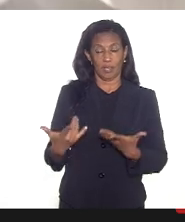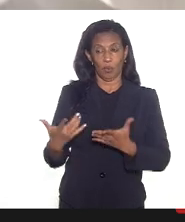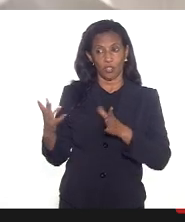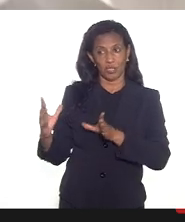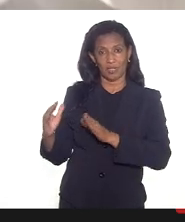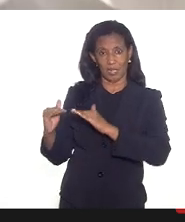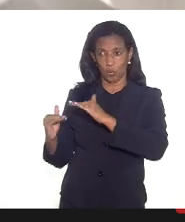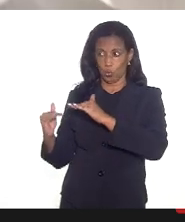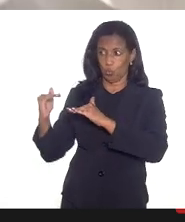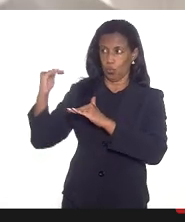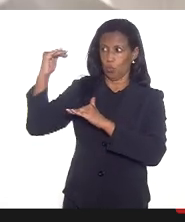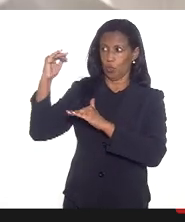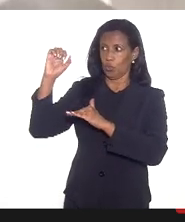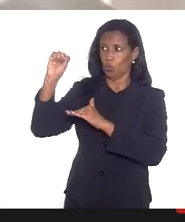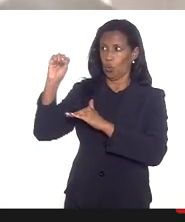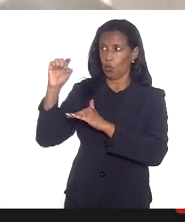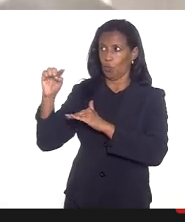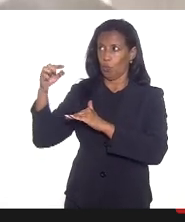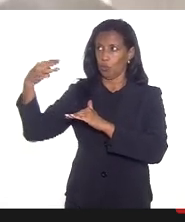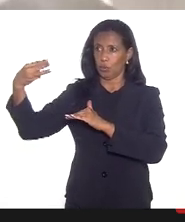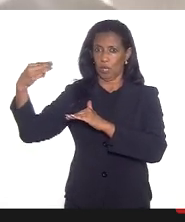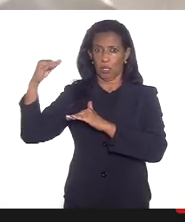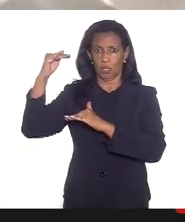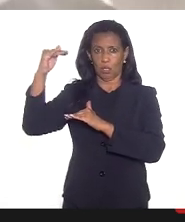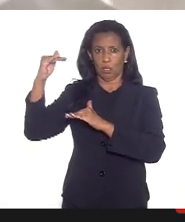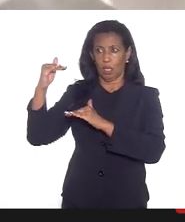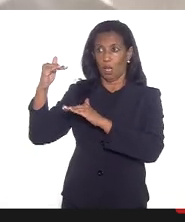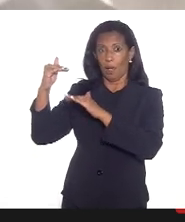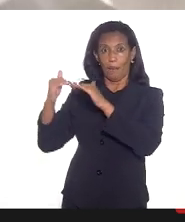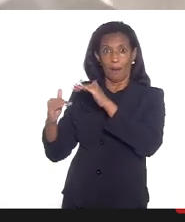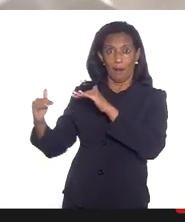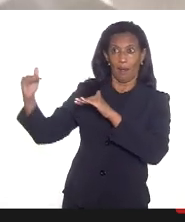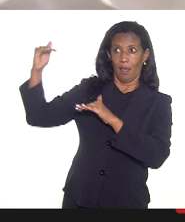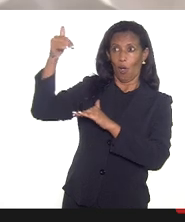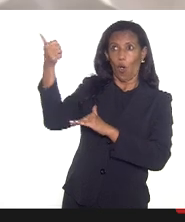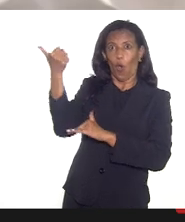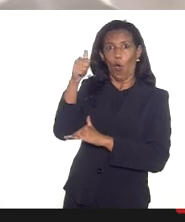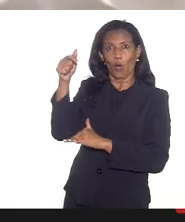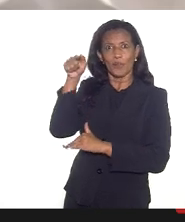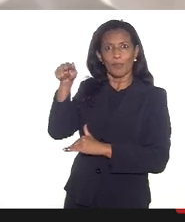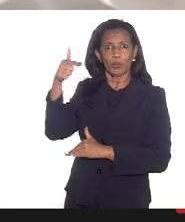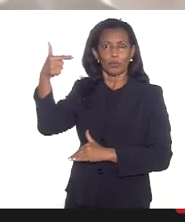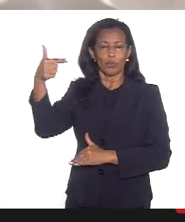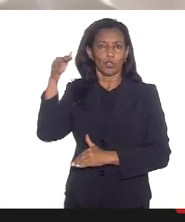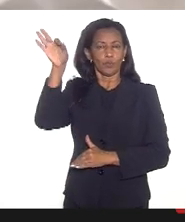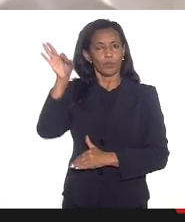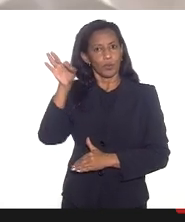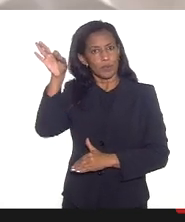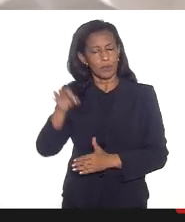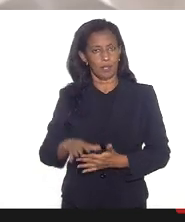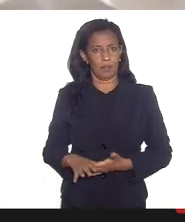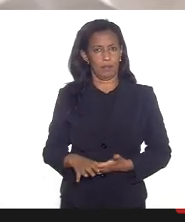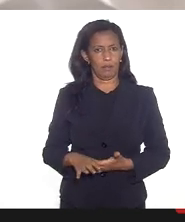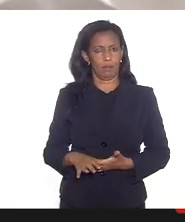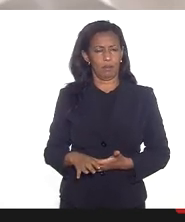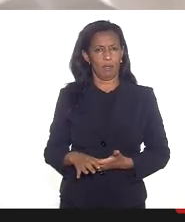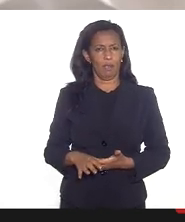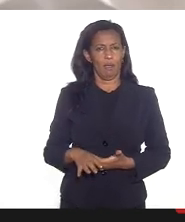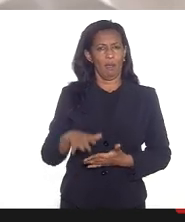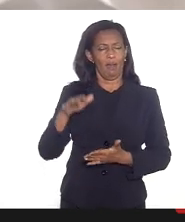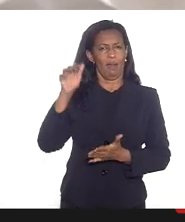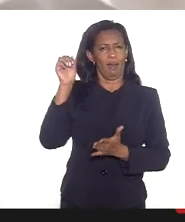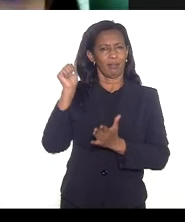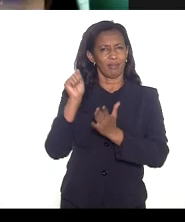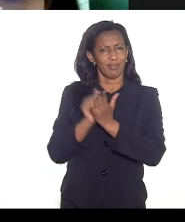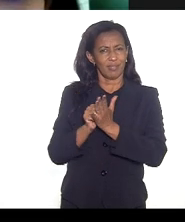indicador de 8.3 para um indicador de 11.2% a taxa de letalidade passa